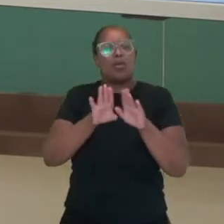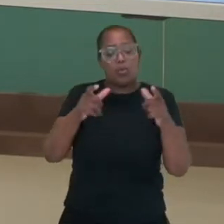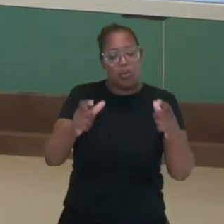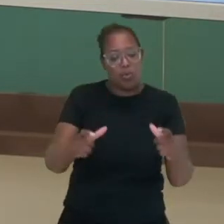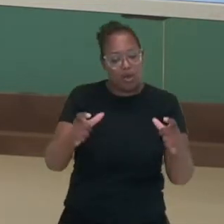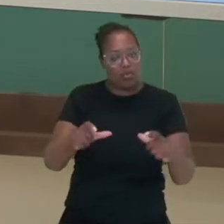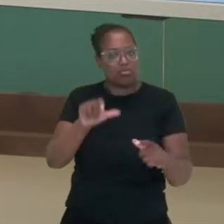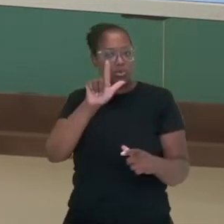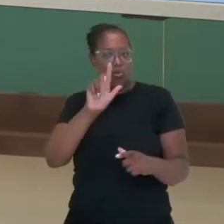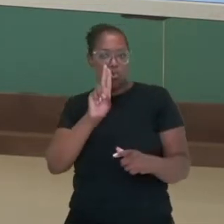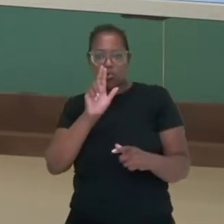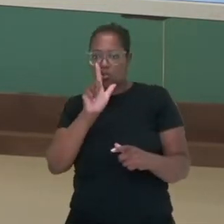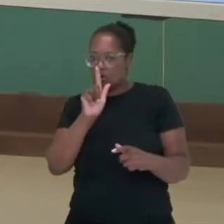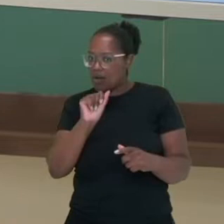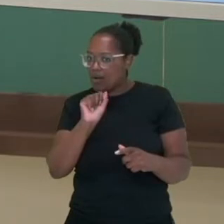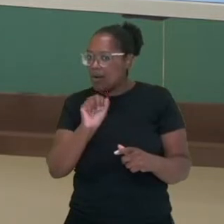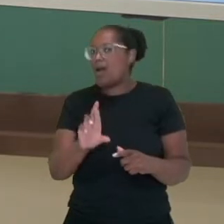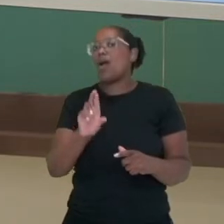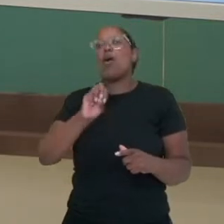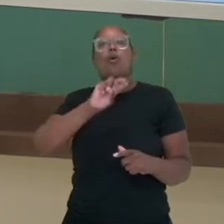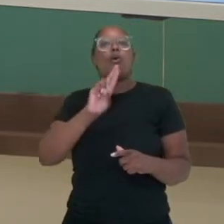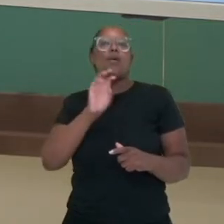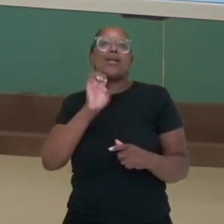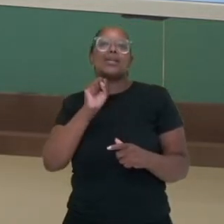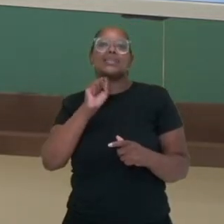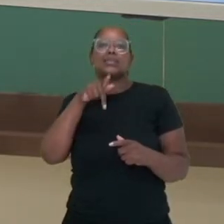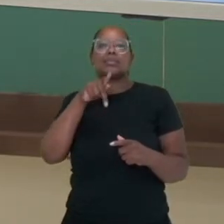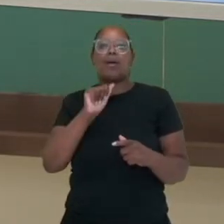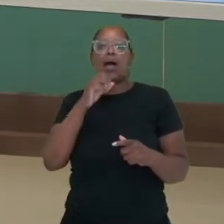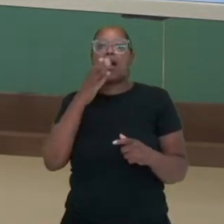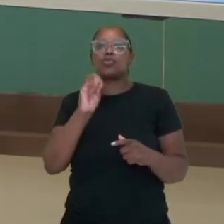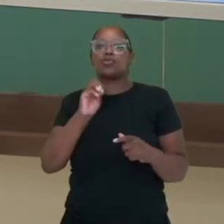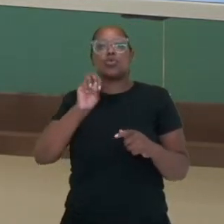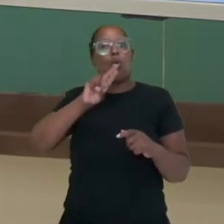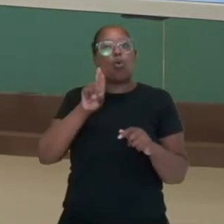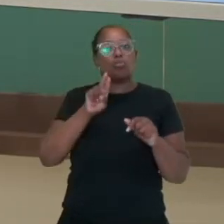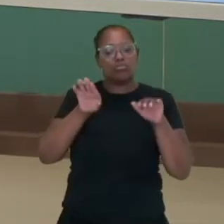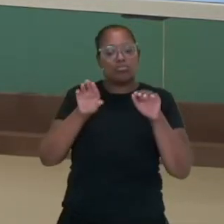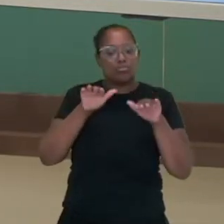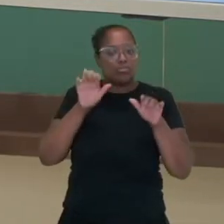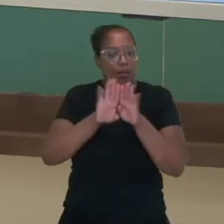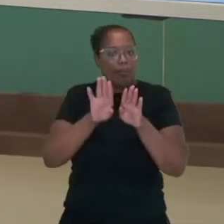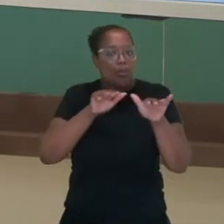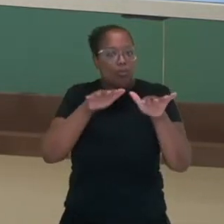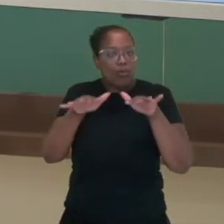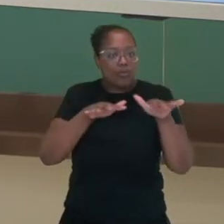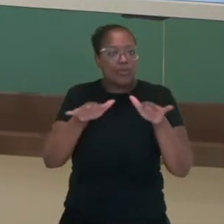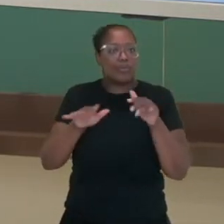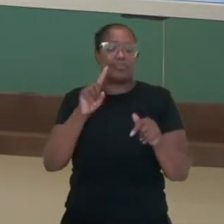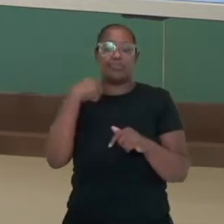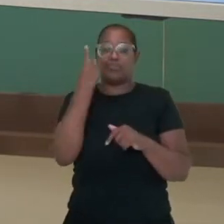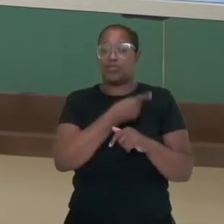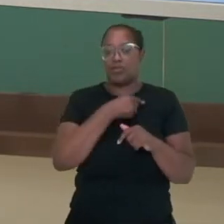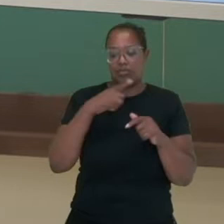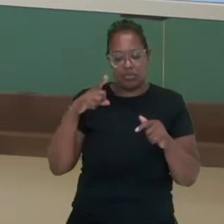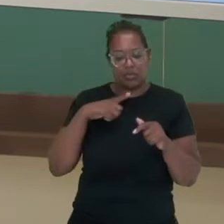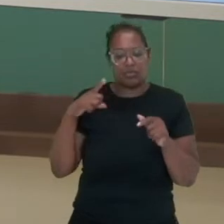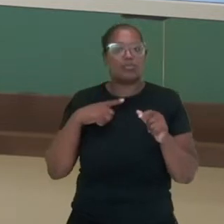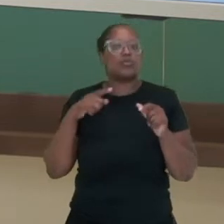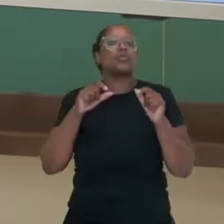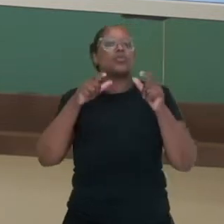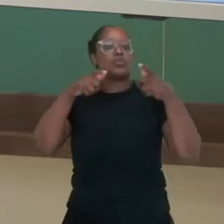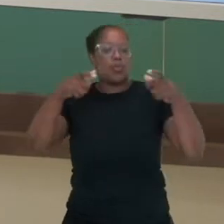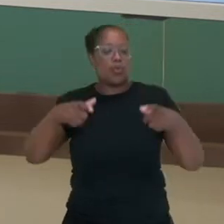lugar aonde dançamos e o movimento é o gesto que nós fazemos. Então, nós ocupamos o espaço e somos